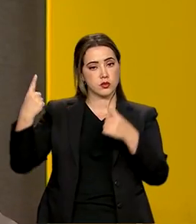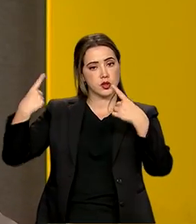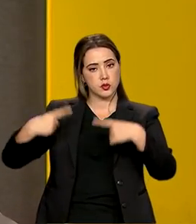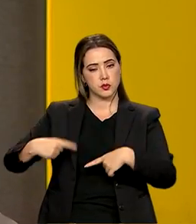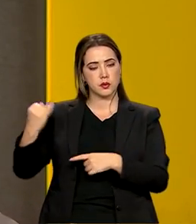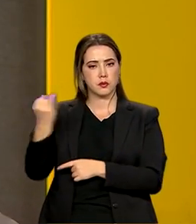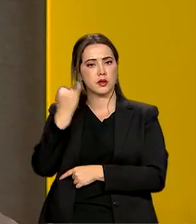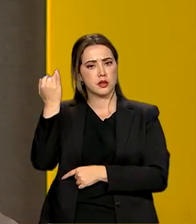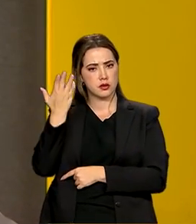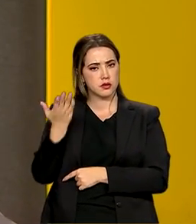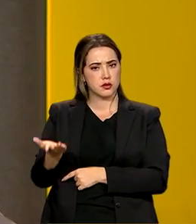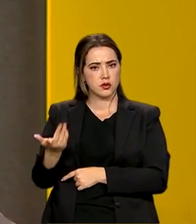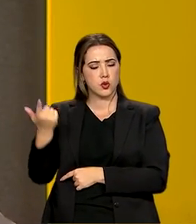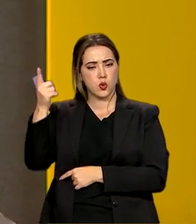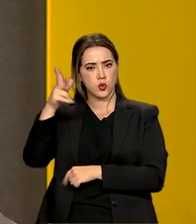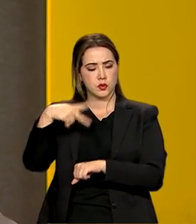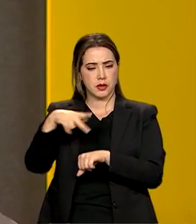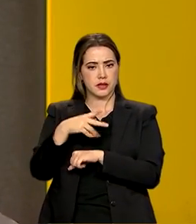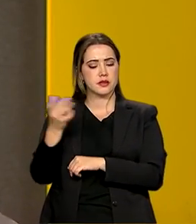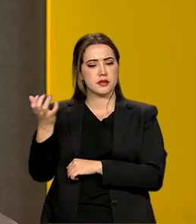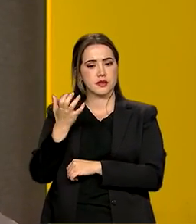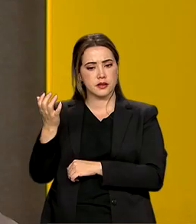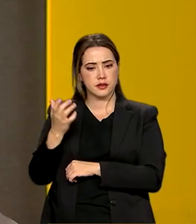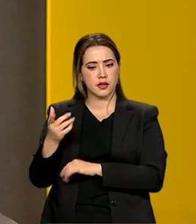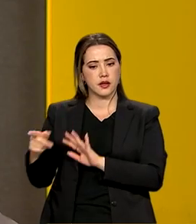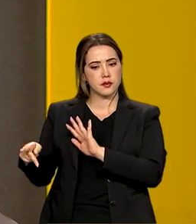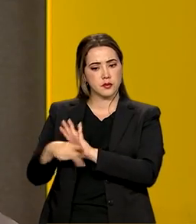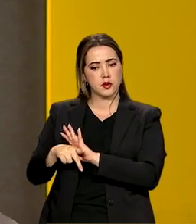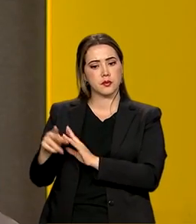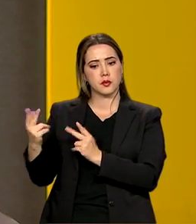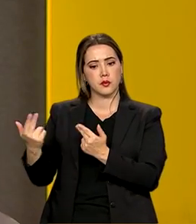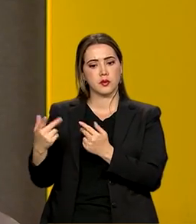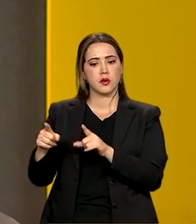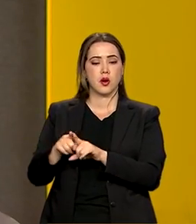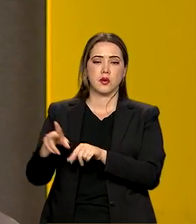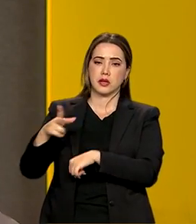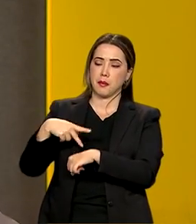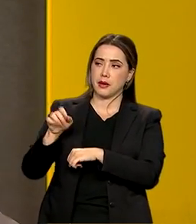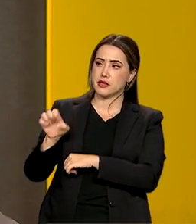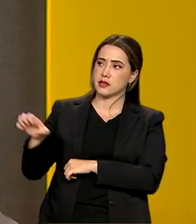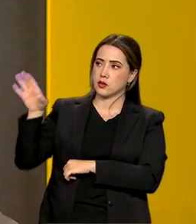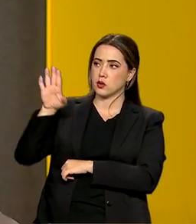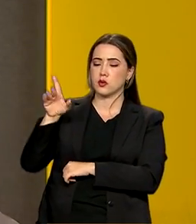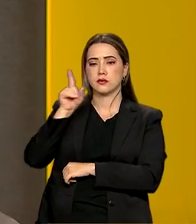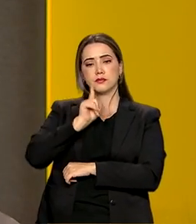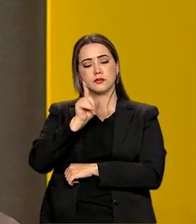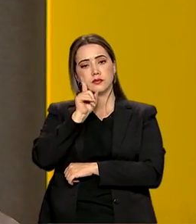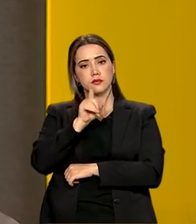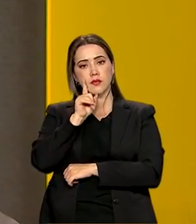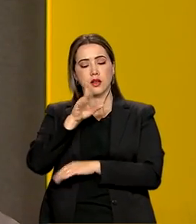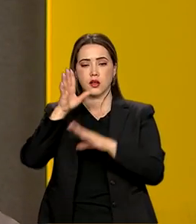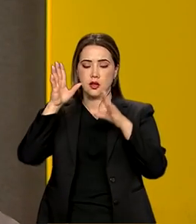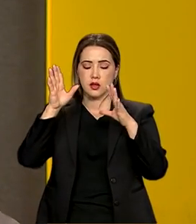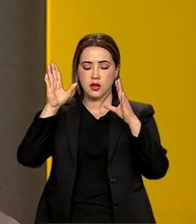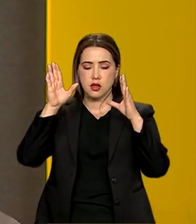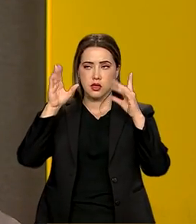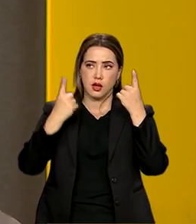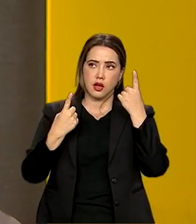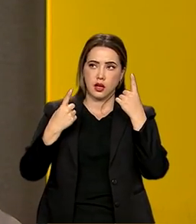frente na competição com outros países que querem sediar esse evento, né? Tem países europeus, tem Estados Unidos com México. México e